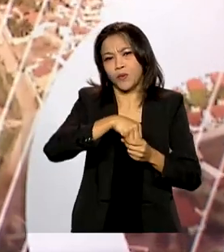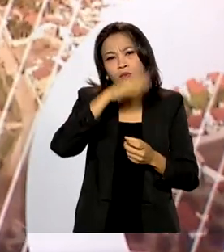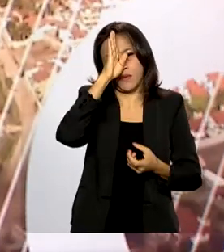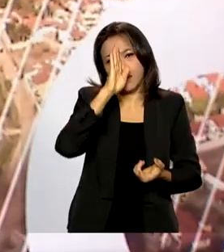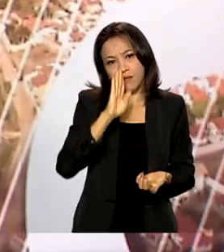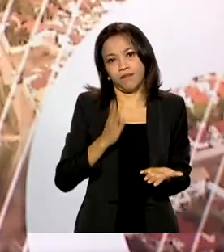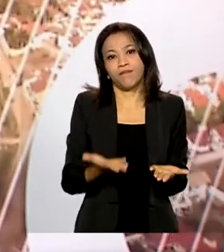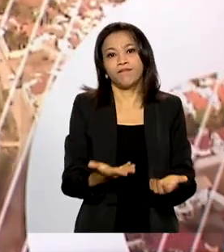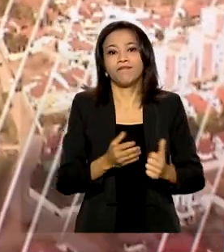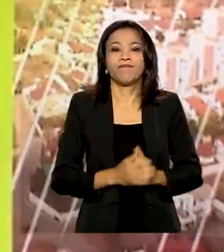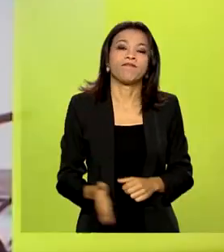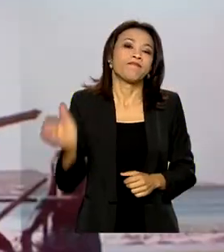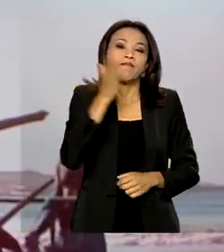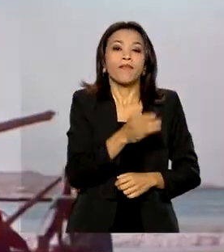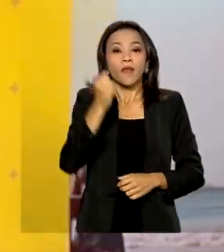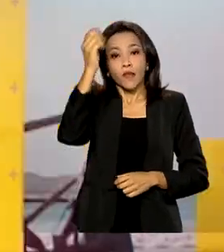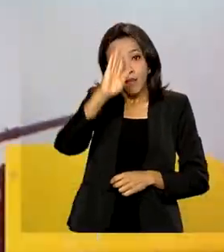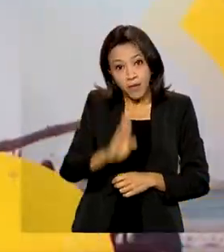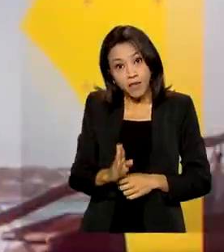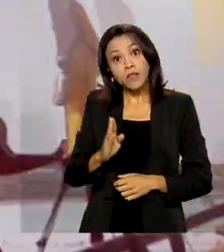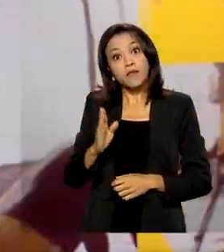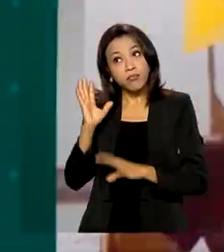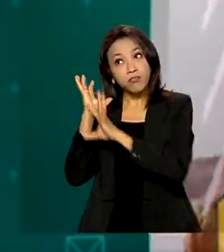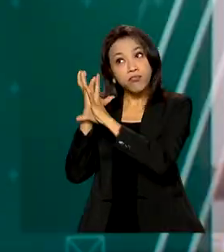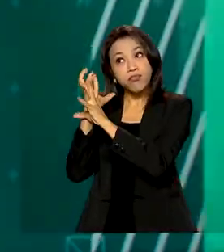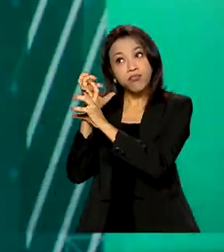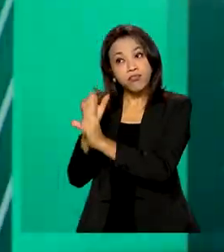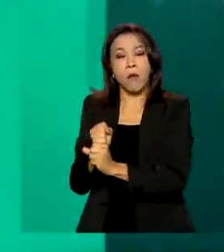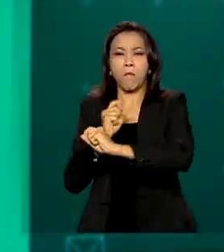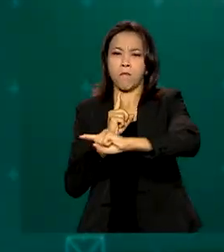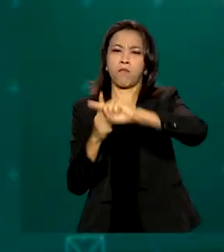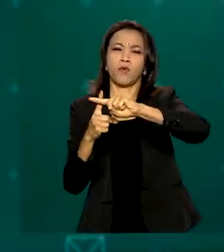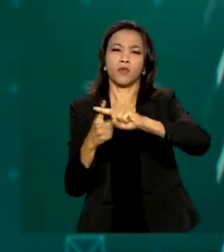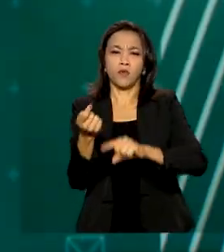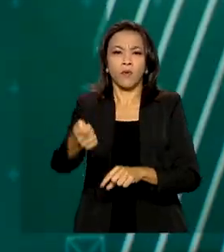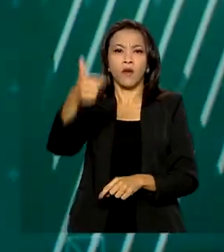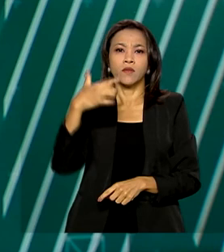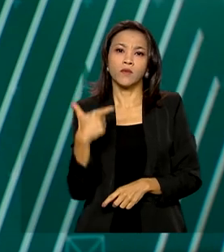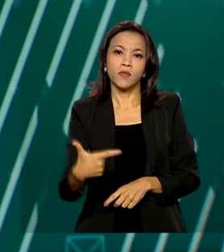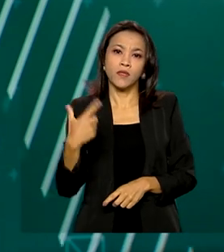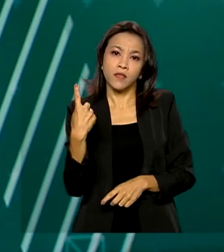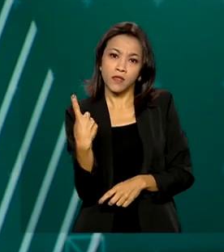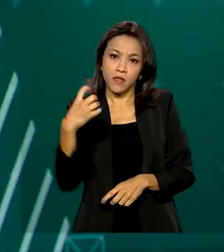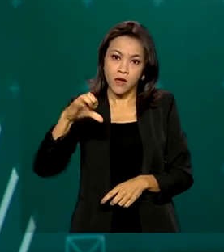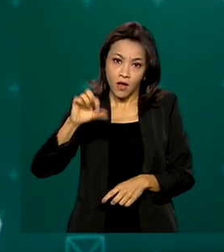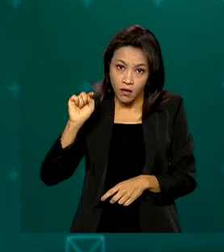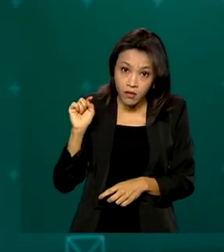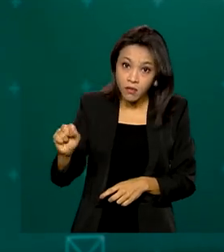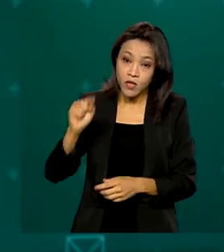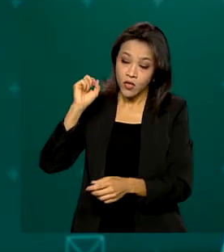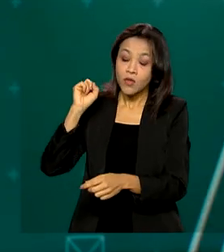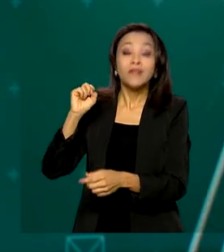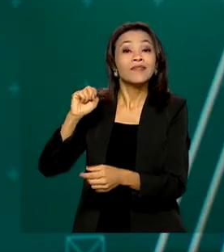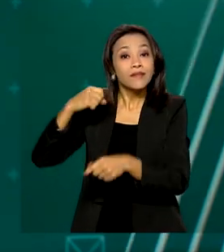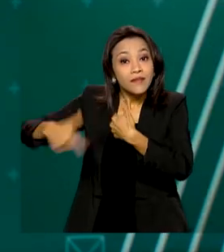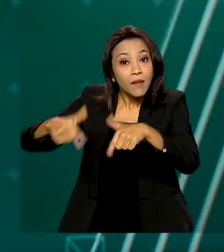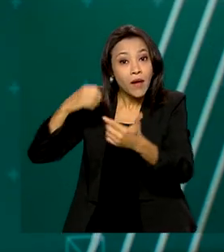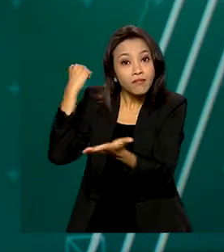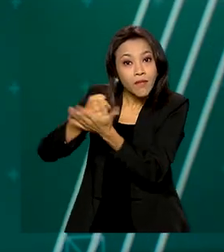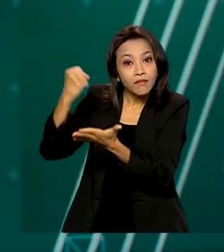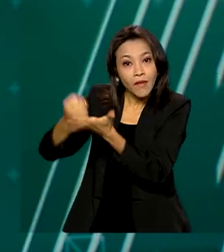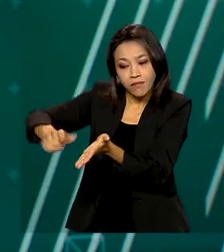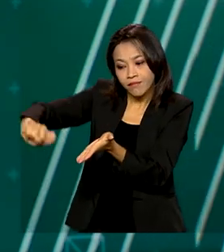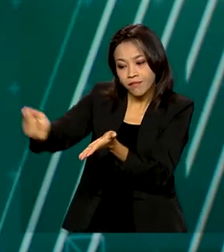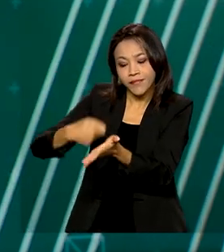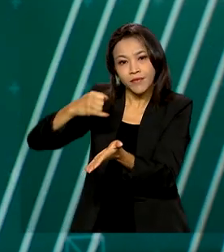O Brasil teve saldo positivo de quase 219 mil empregos com carteira assinada em julho.